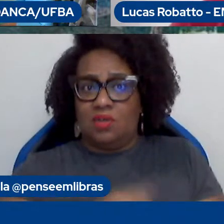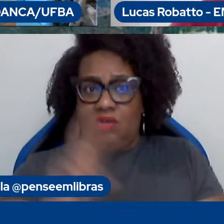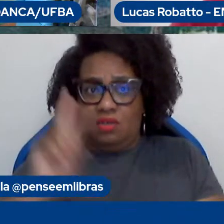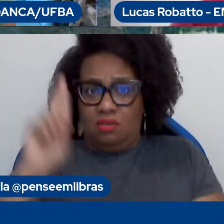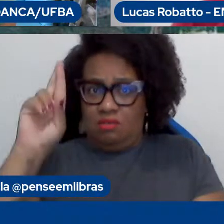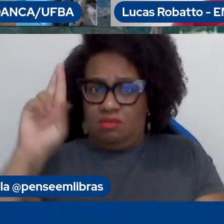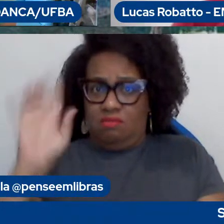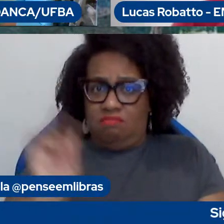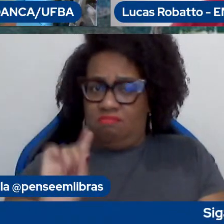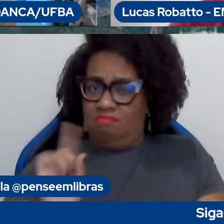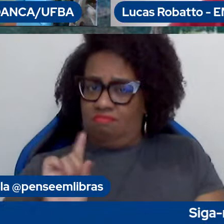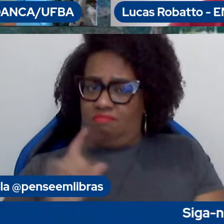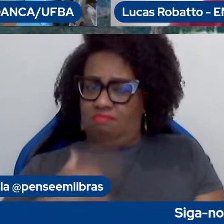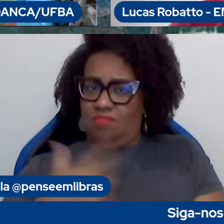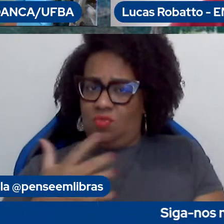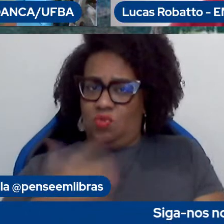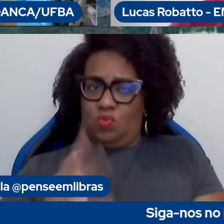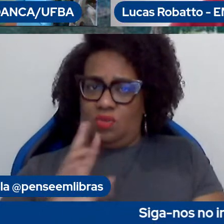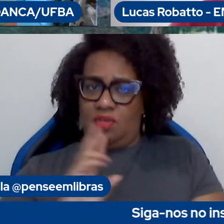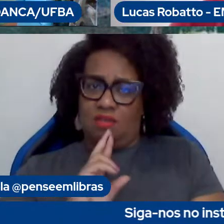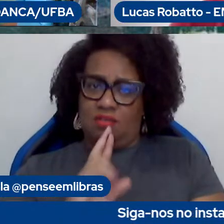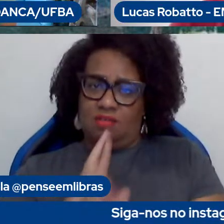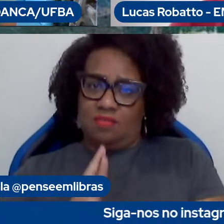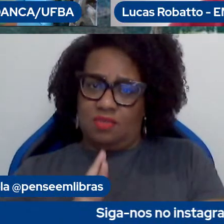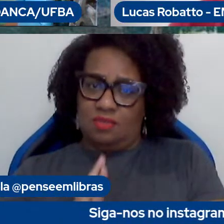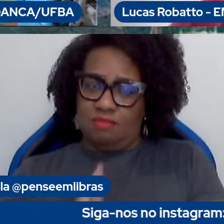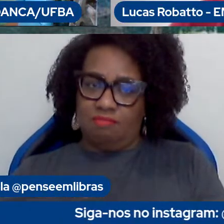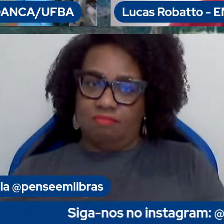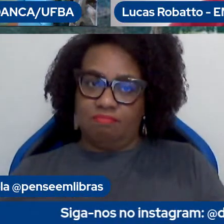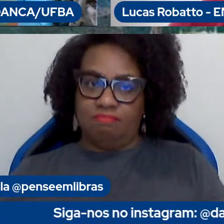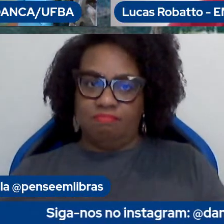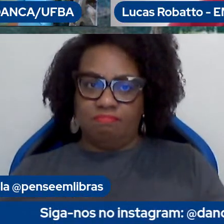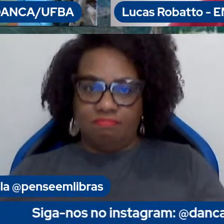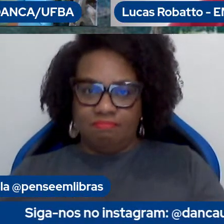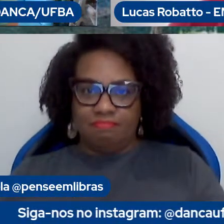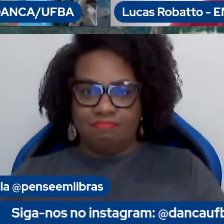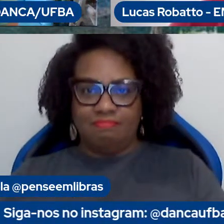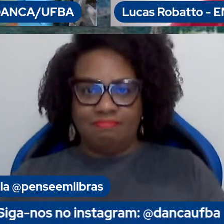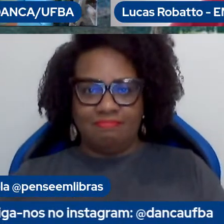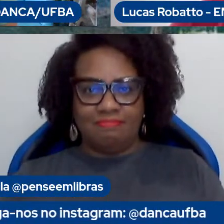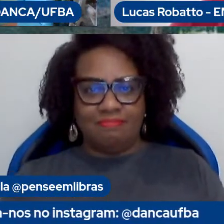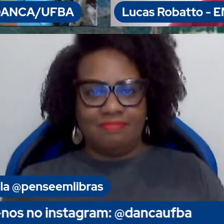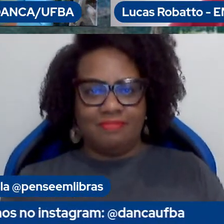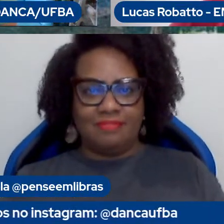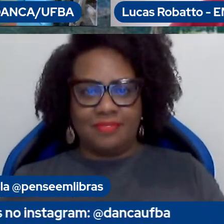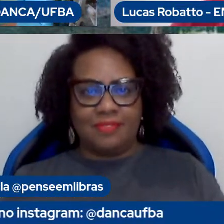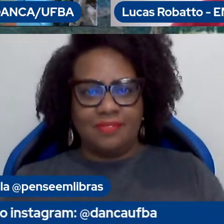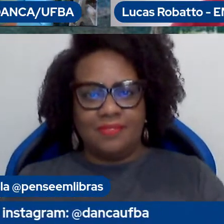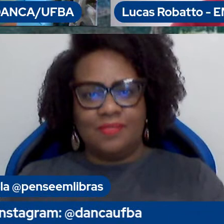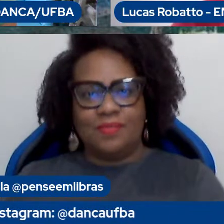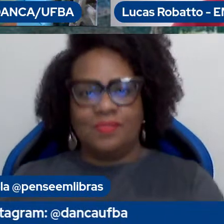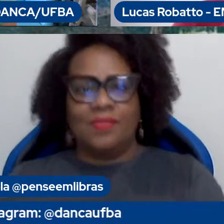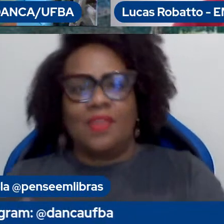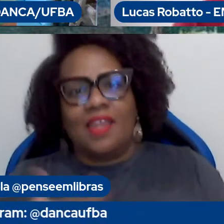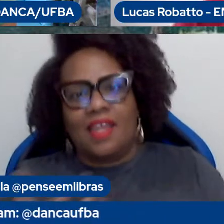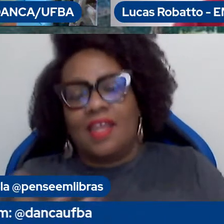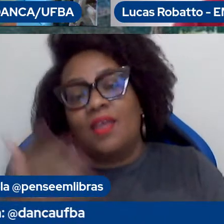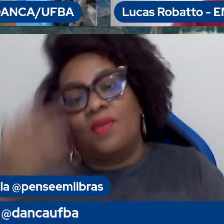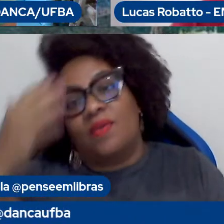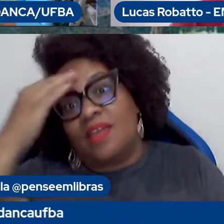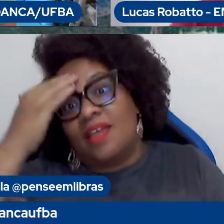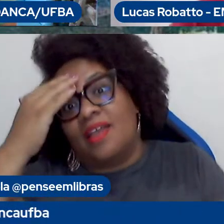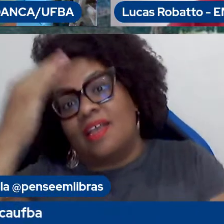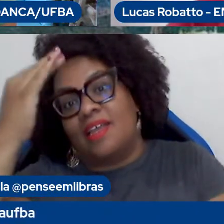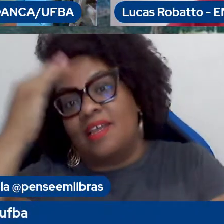mas enfim eu queria eu pessoalmente agradecer muito muito a oportunidade de estar aqui em contato